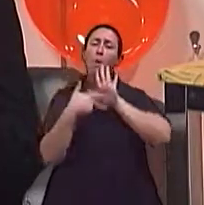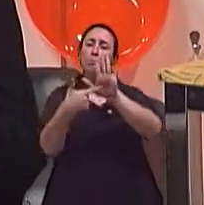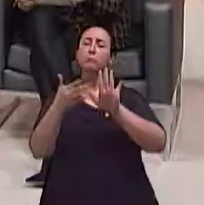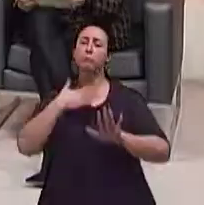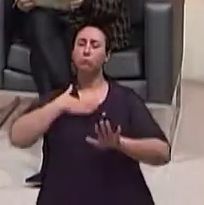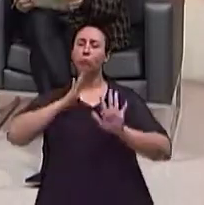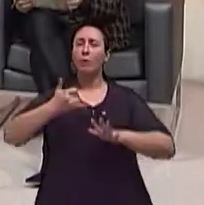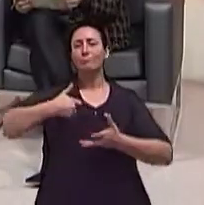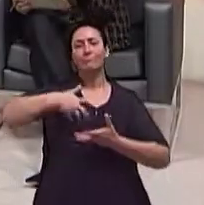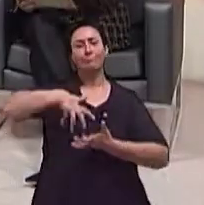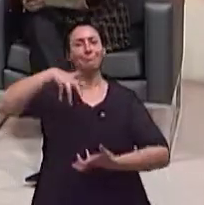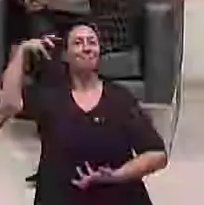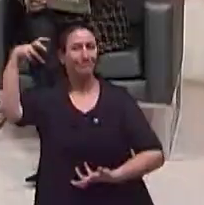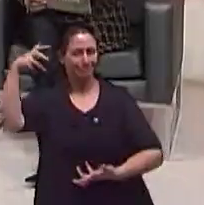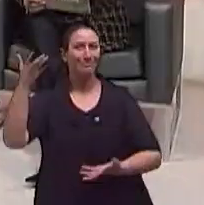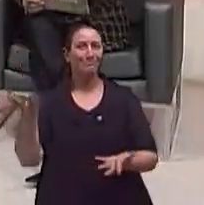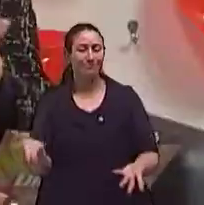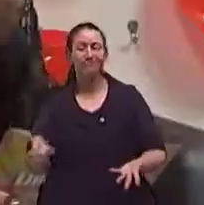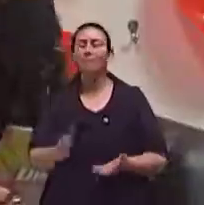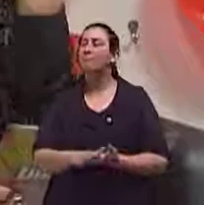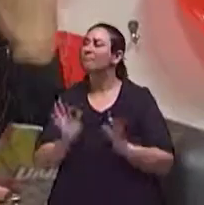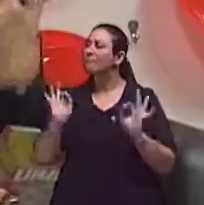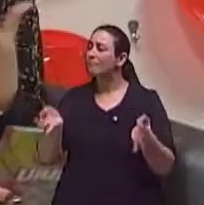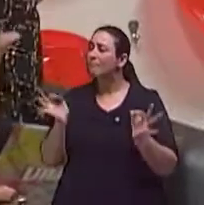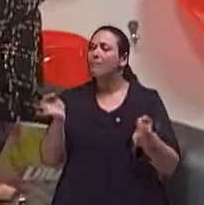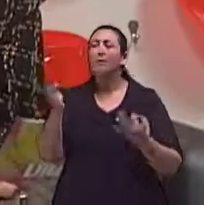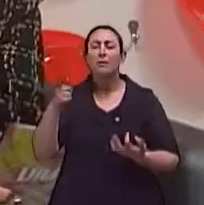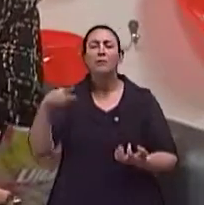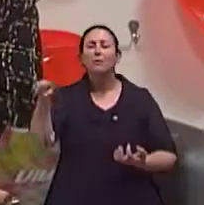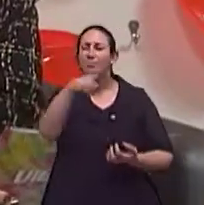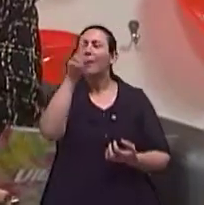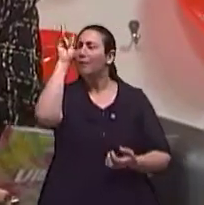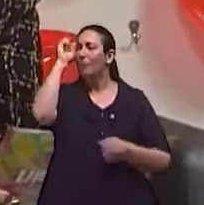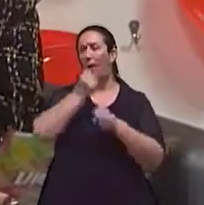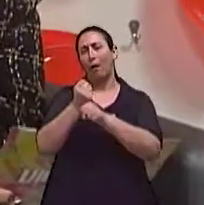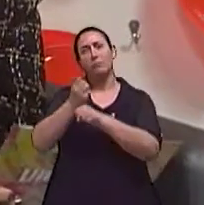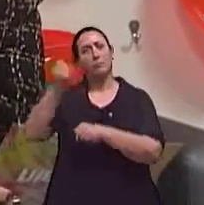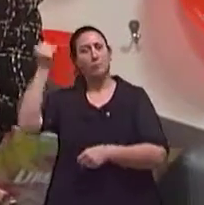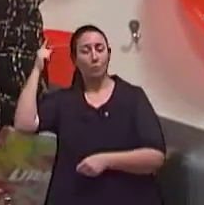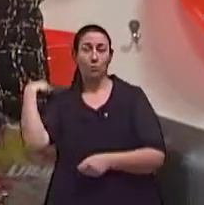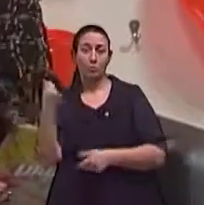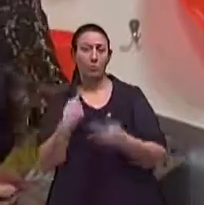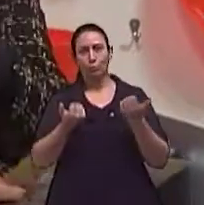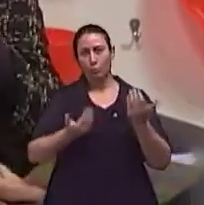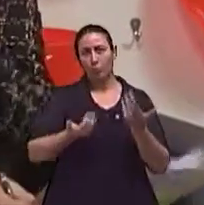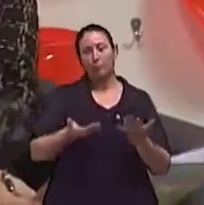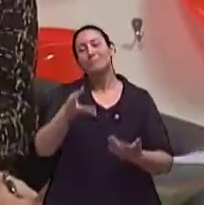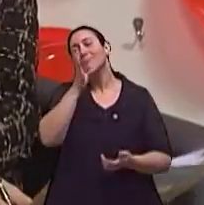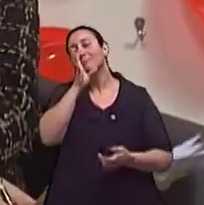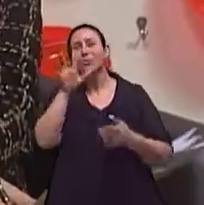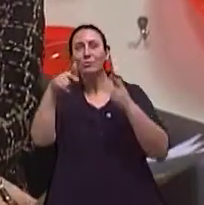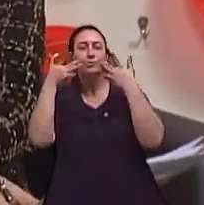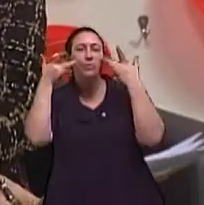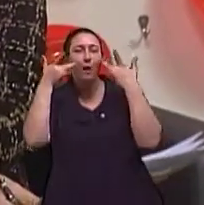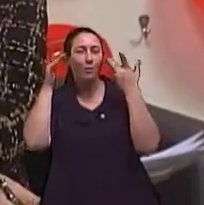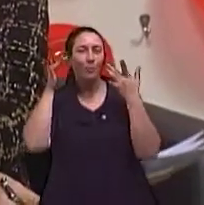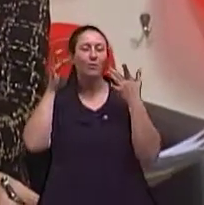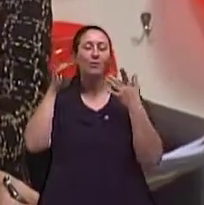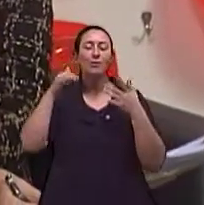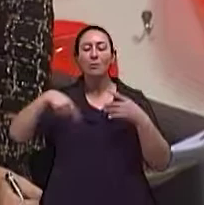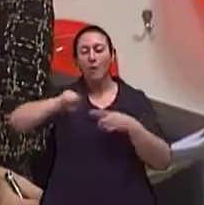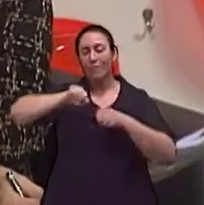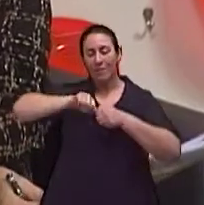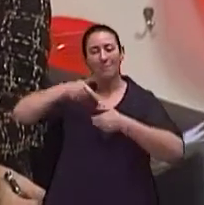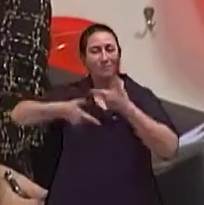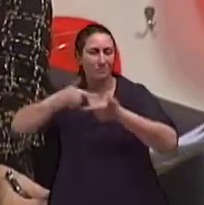Pois é, a gente vê isso, e a gente lembra de muitos anos atrás, quando a gente era jovem e estava no teatro atuando mesmo, todo o